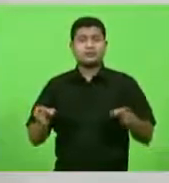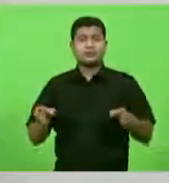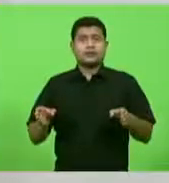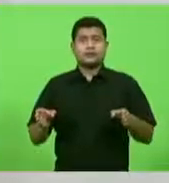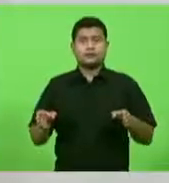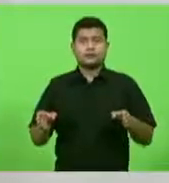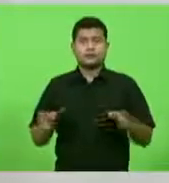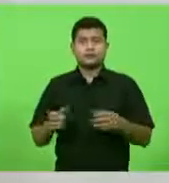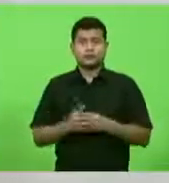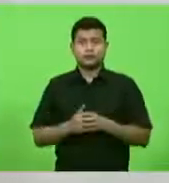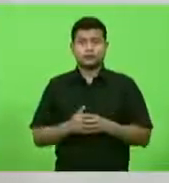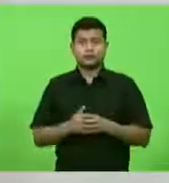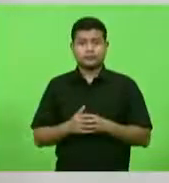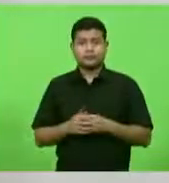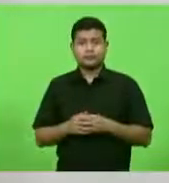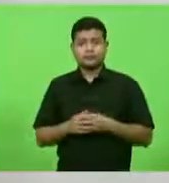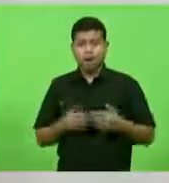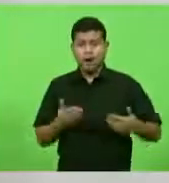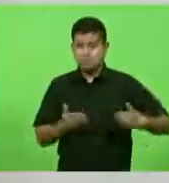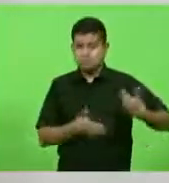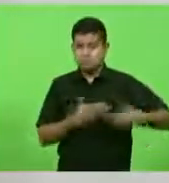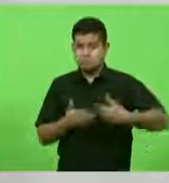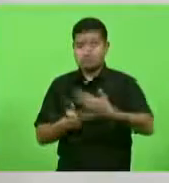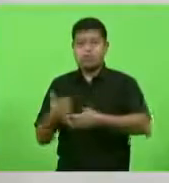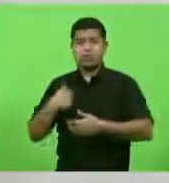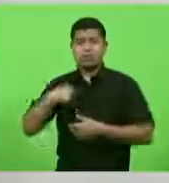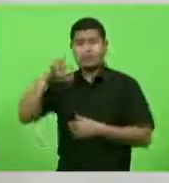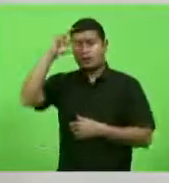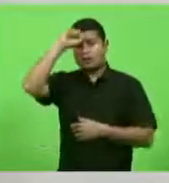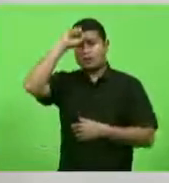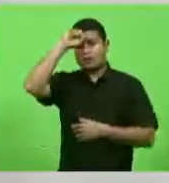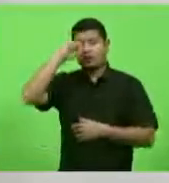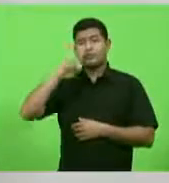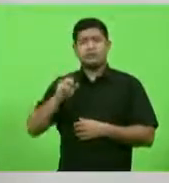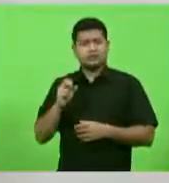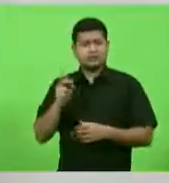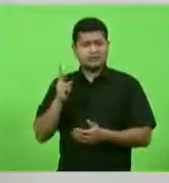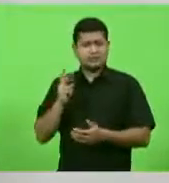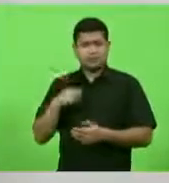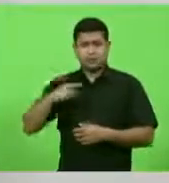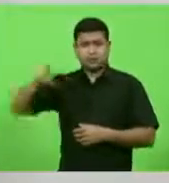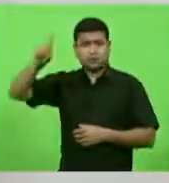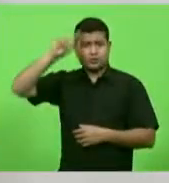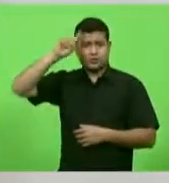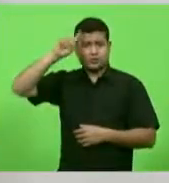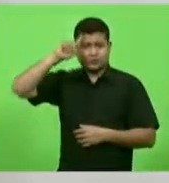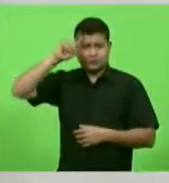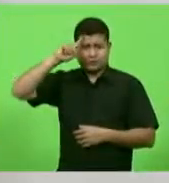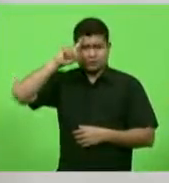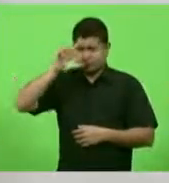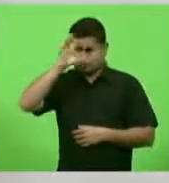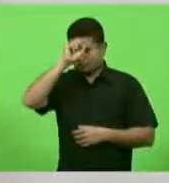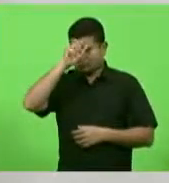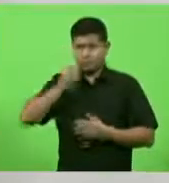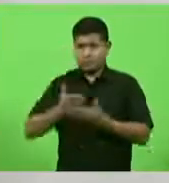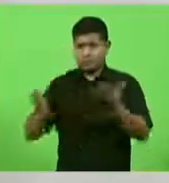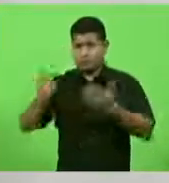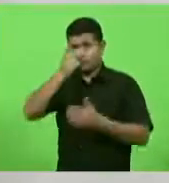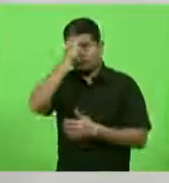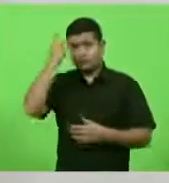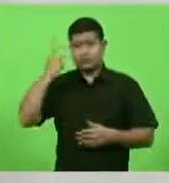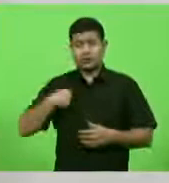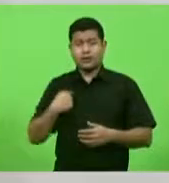e percurso aprendi e aprendo muito. Aprendo com as pessoas, com as rotinas